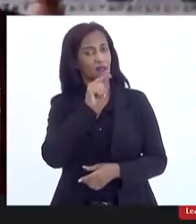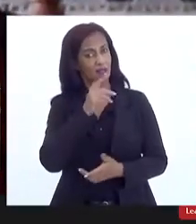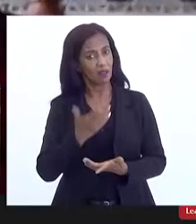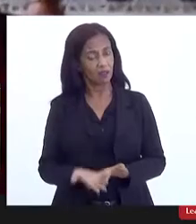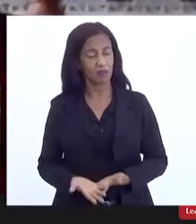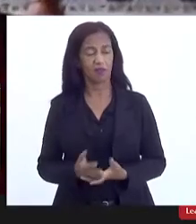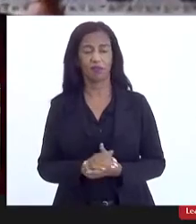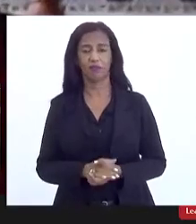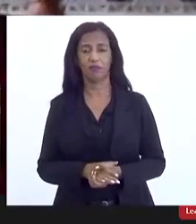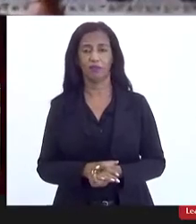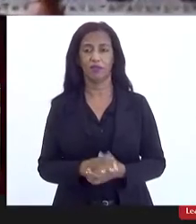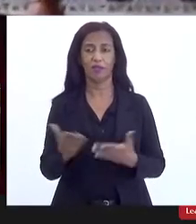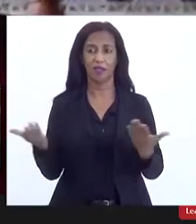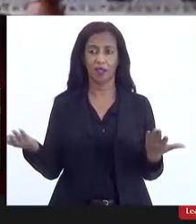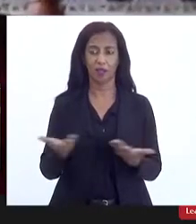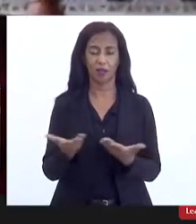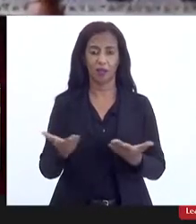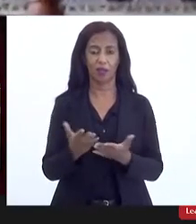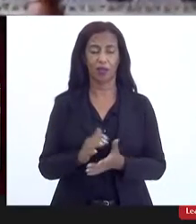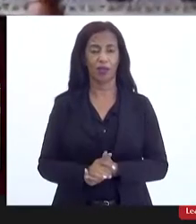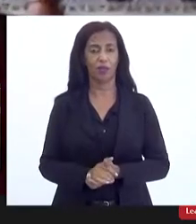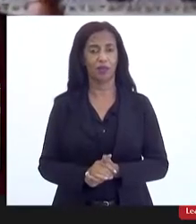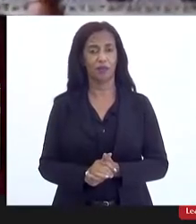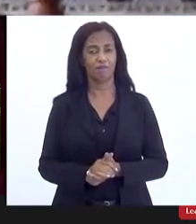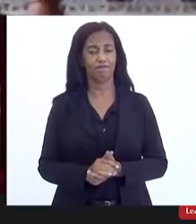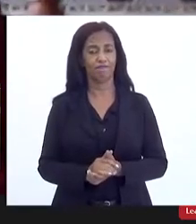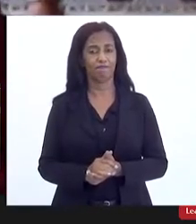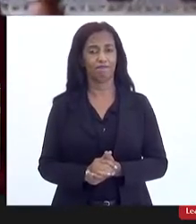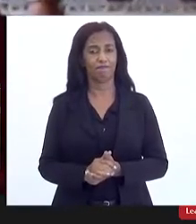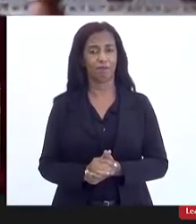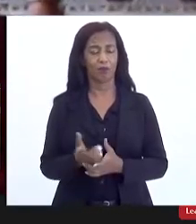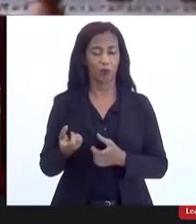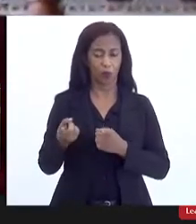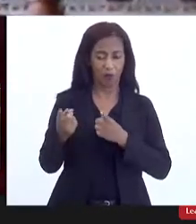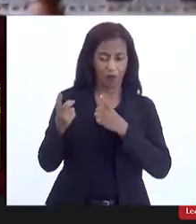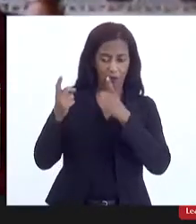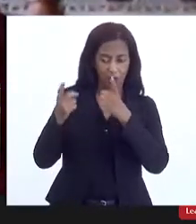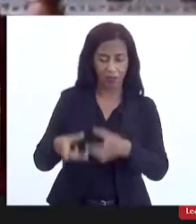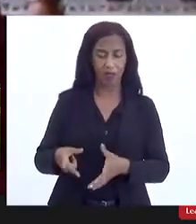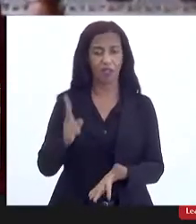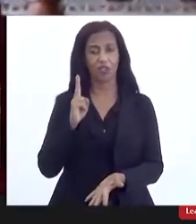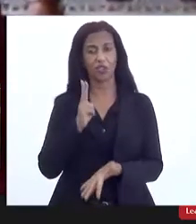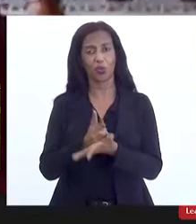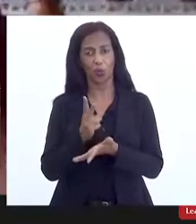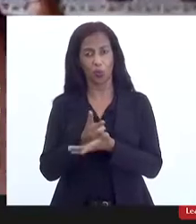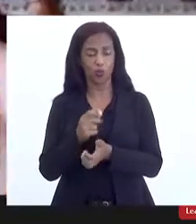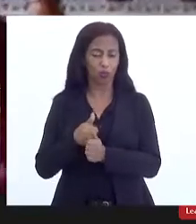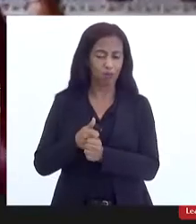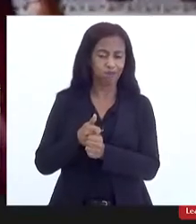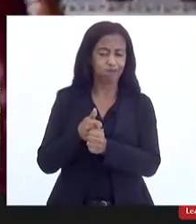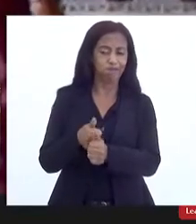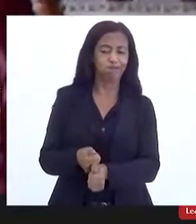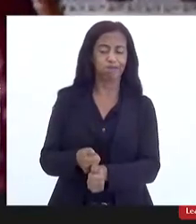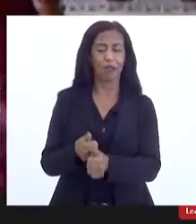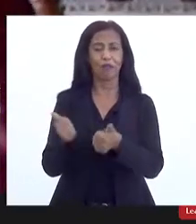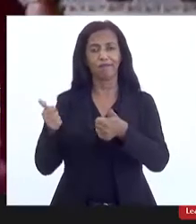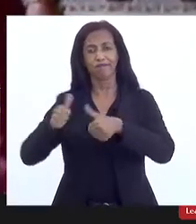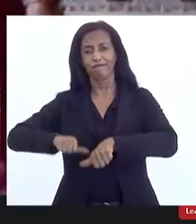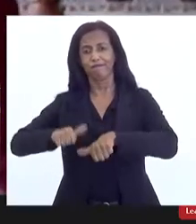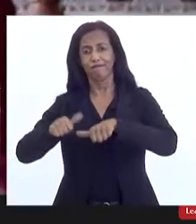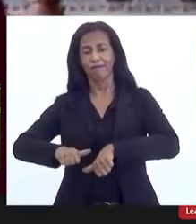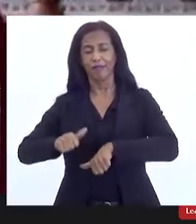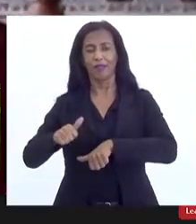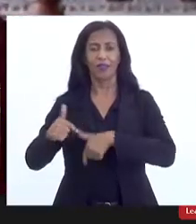e agora, nos termos de concessão, a gente continua acompanhando, fazendo uma